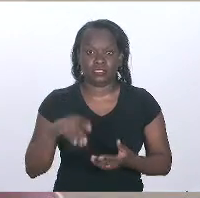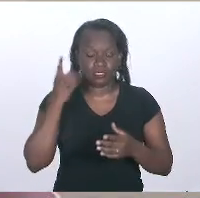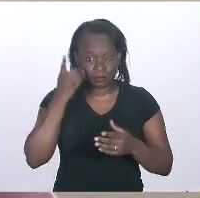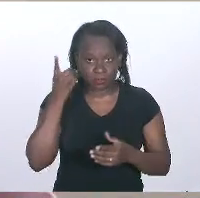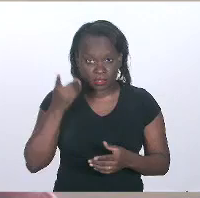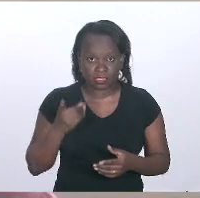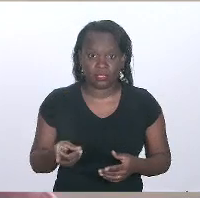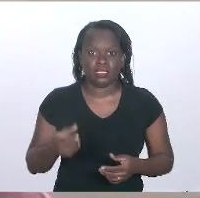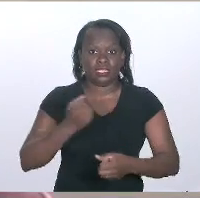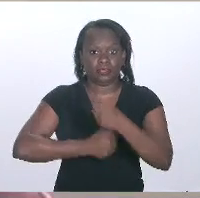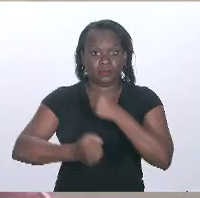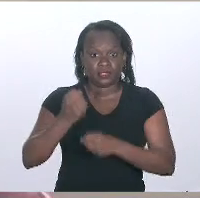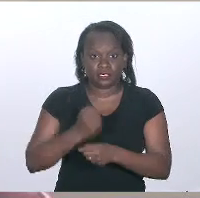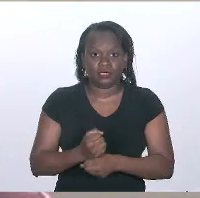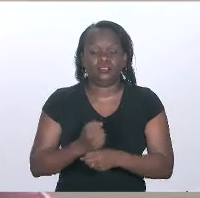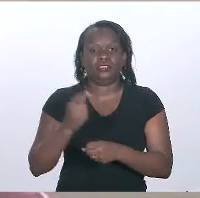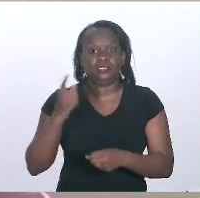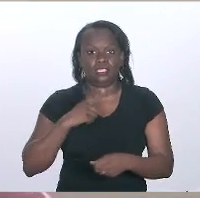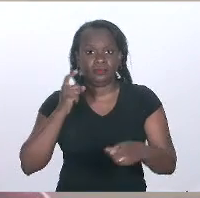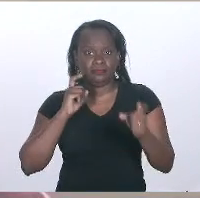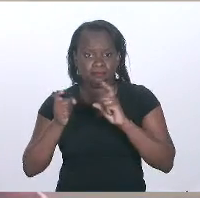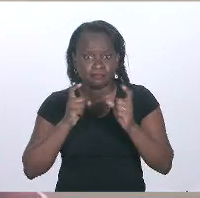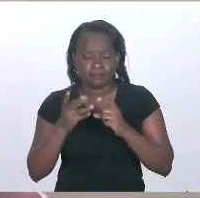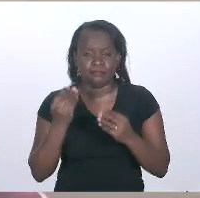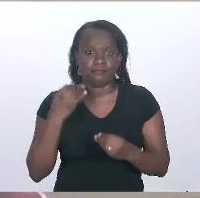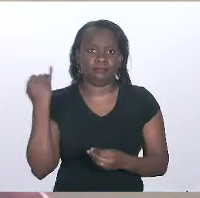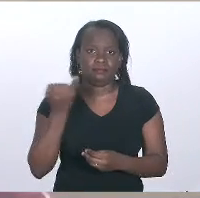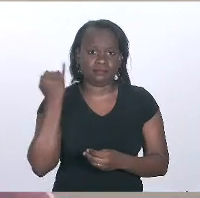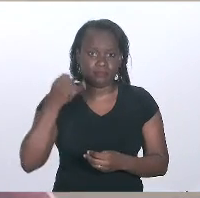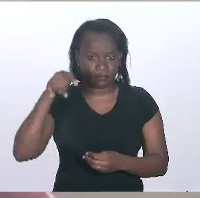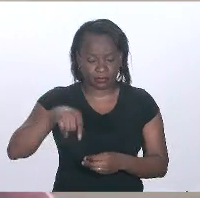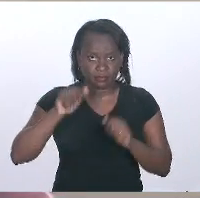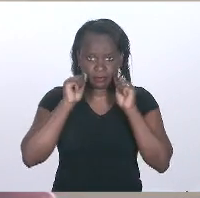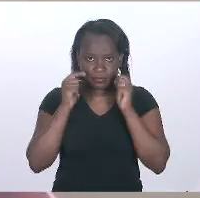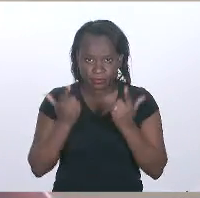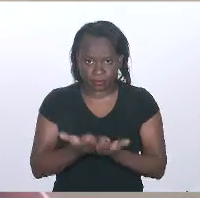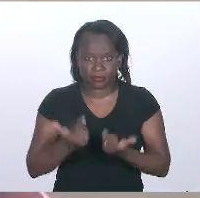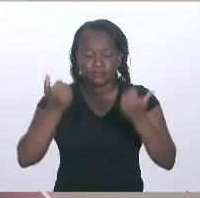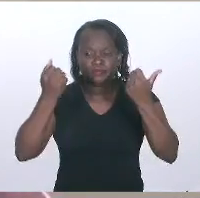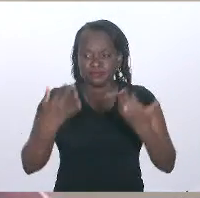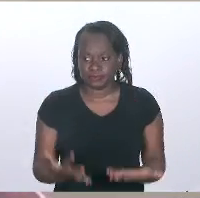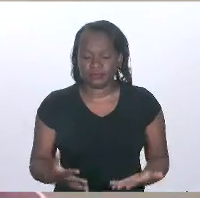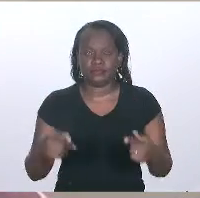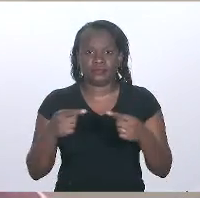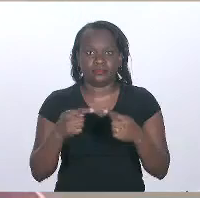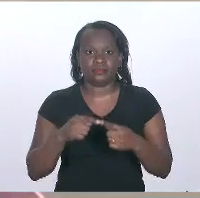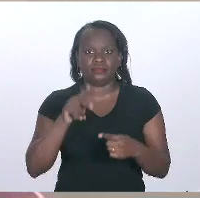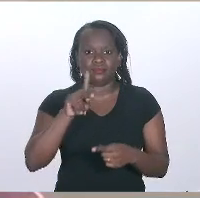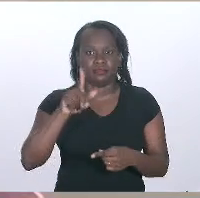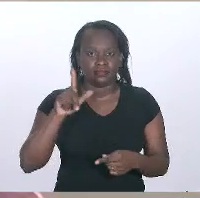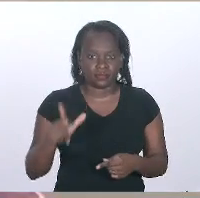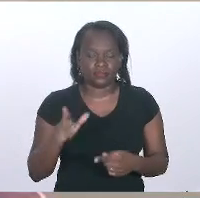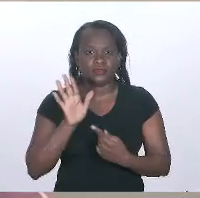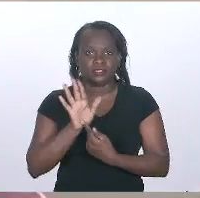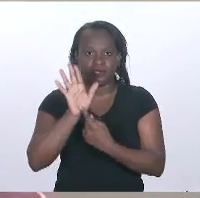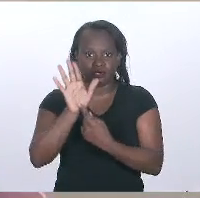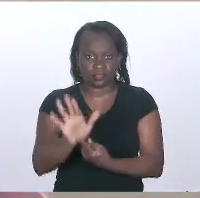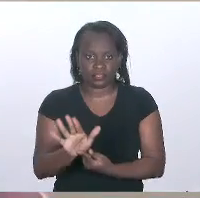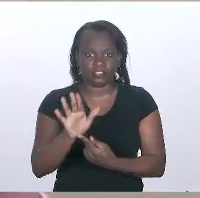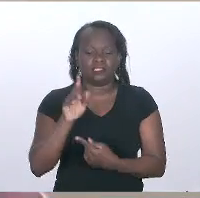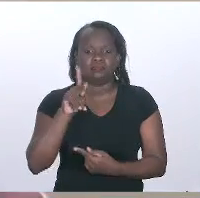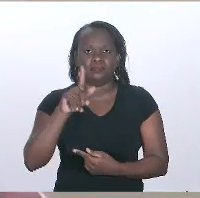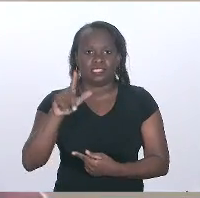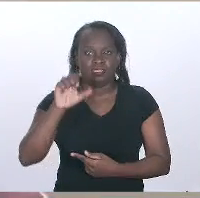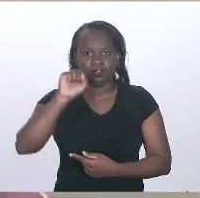deputados que no ano passado nós tivemos uma discussão muito importante nessa casa que diz respeito ao PL que eu apresentei, que foi o PL